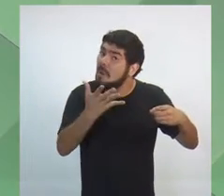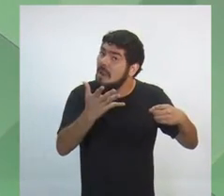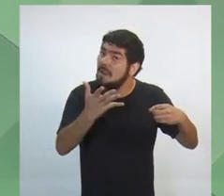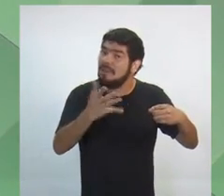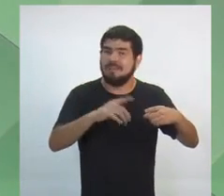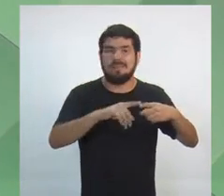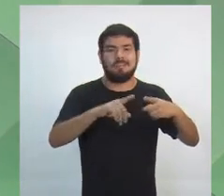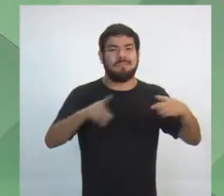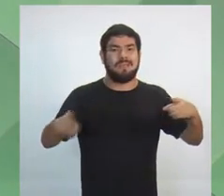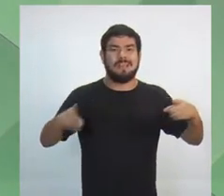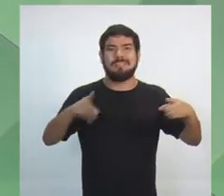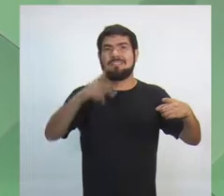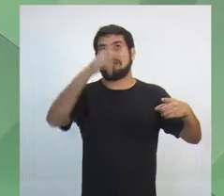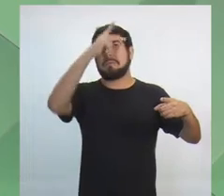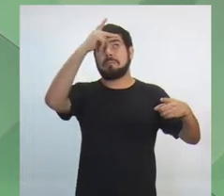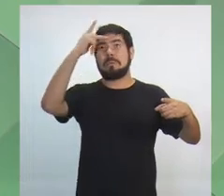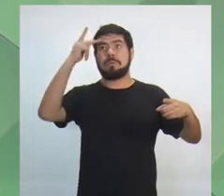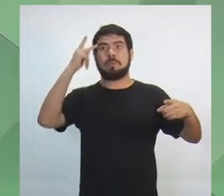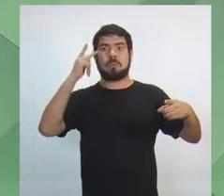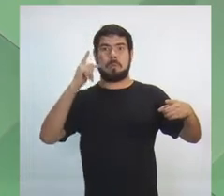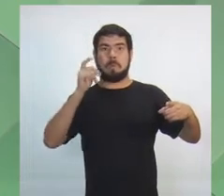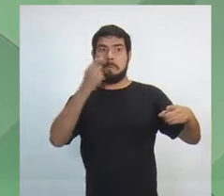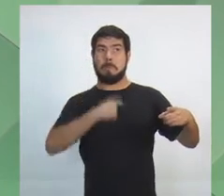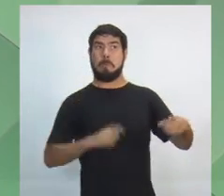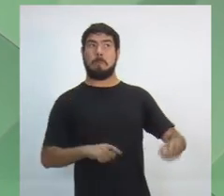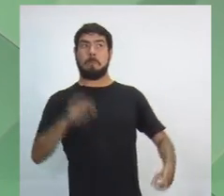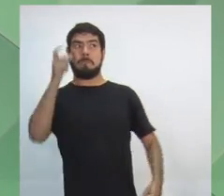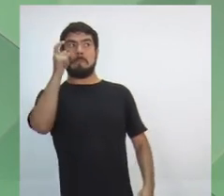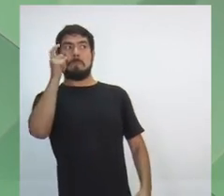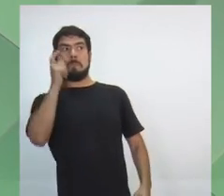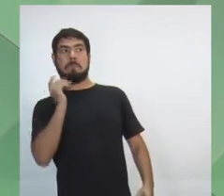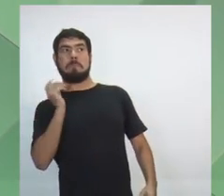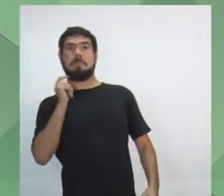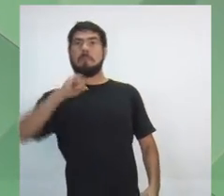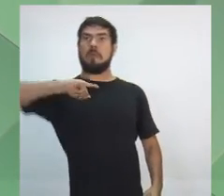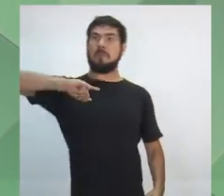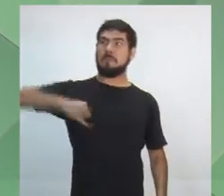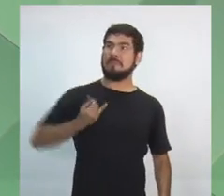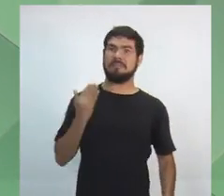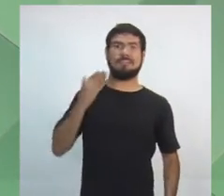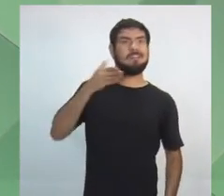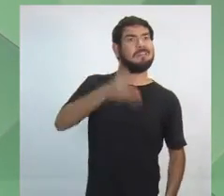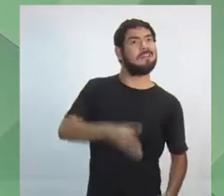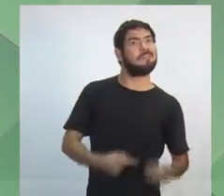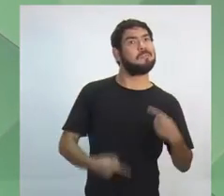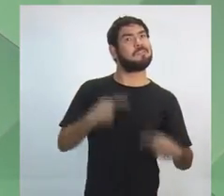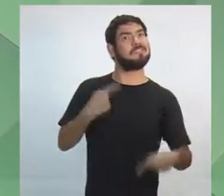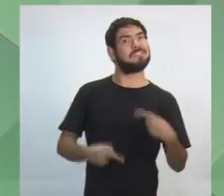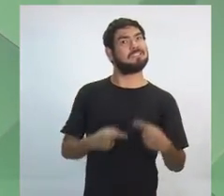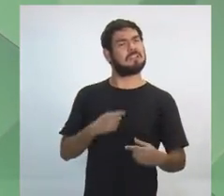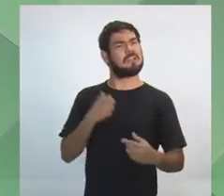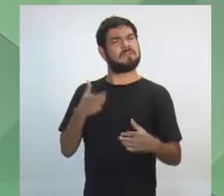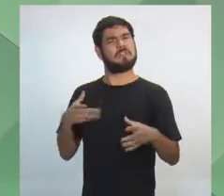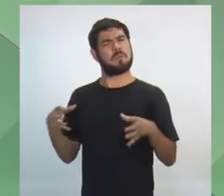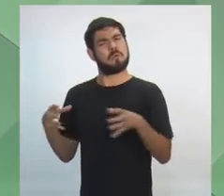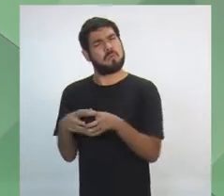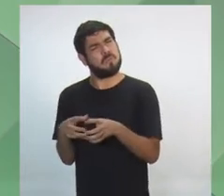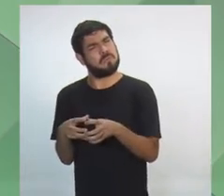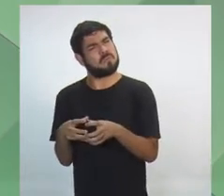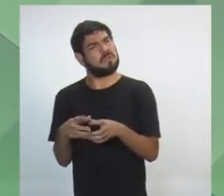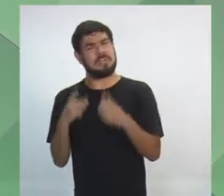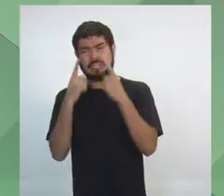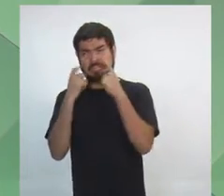pessoas espertalhonas virem para a política para defender grupos, defender